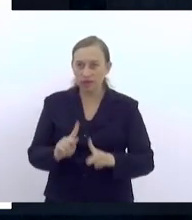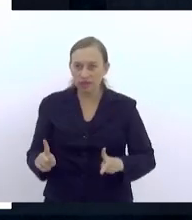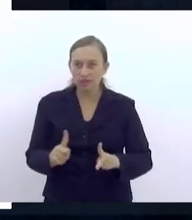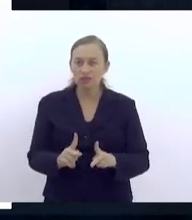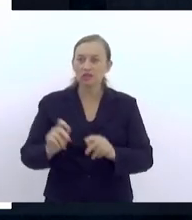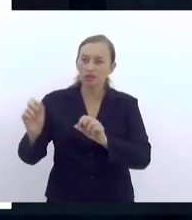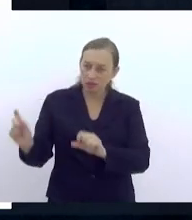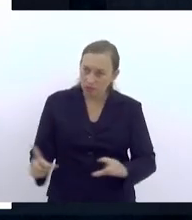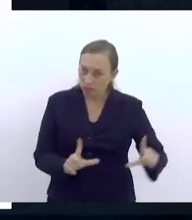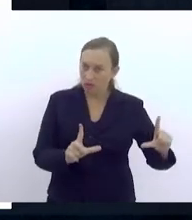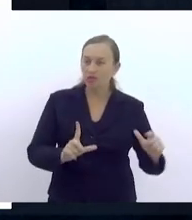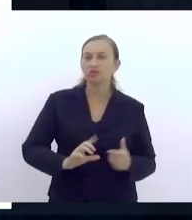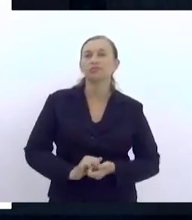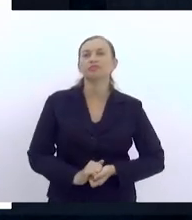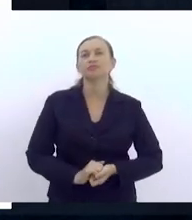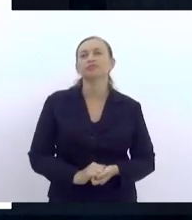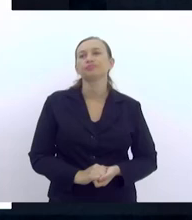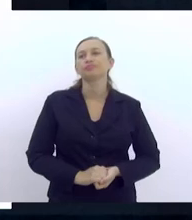Próximo, por favor.